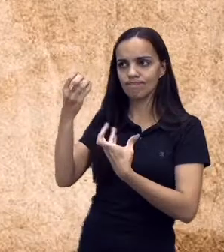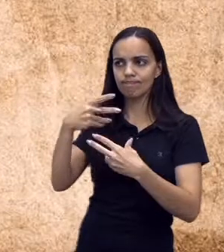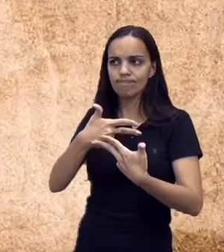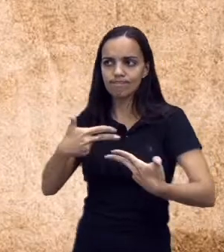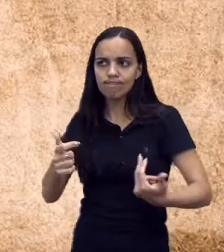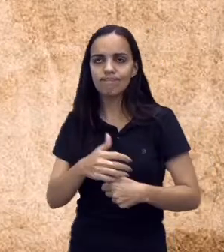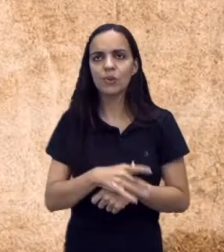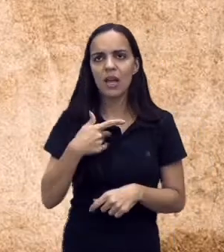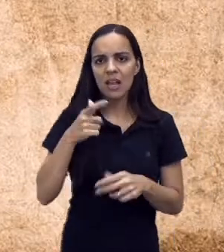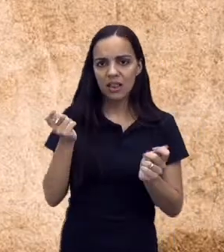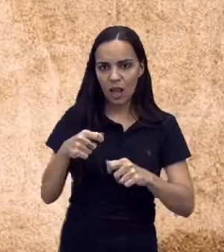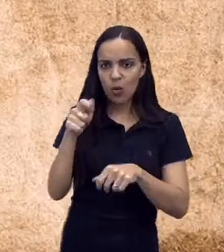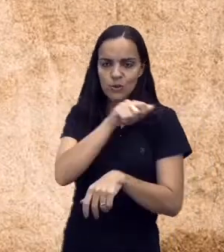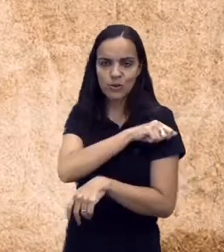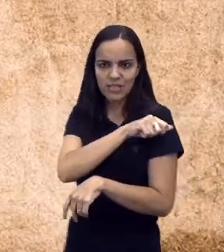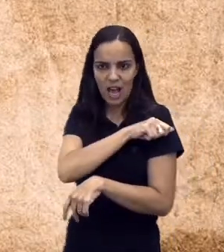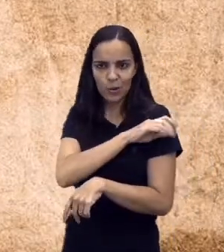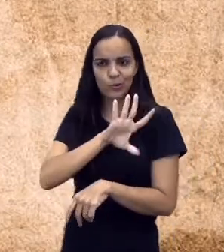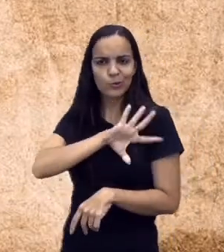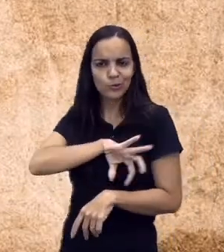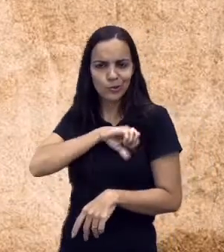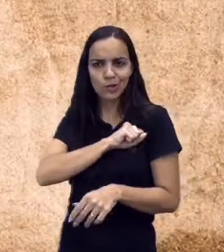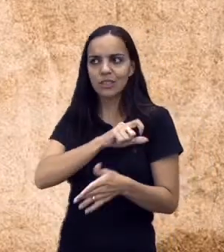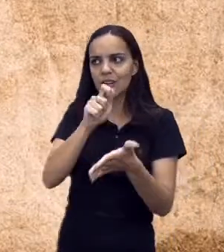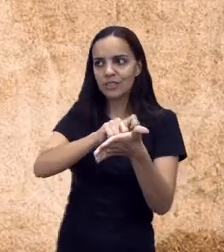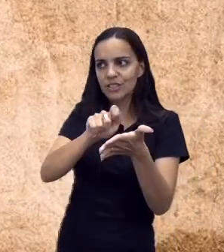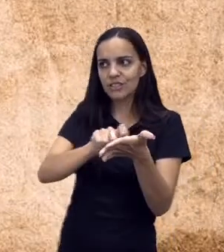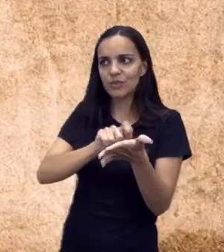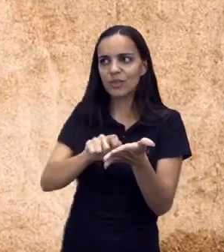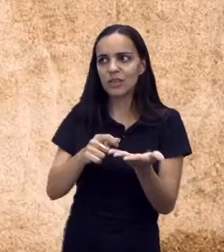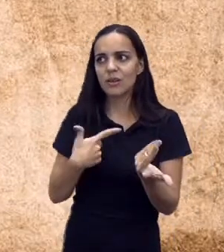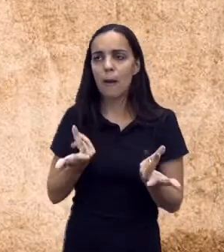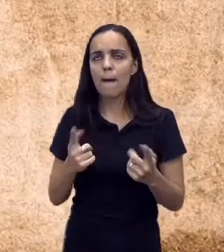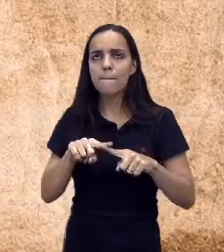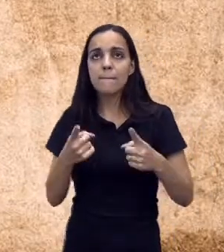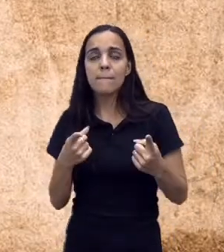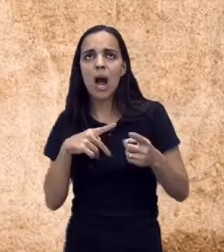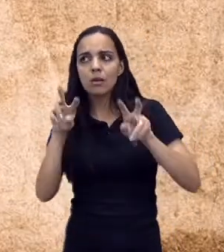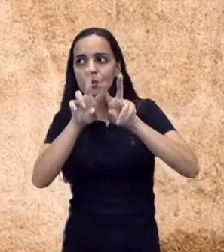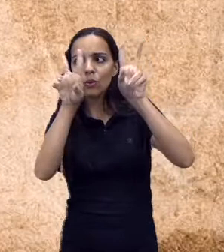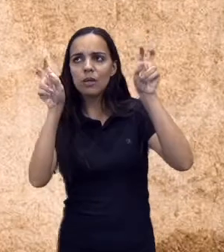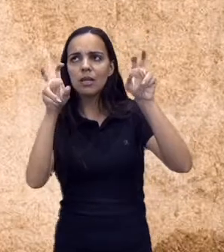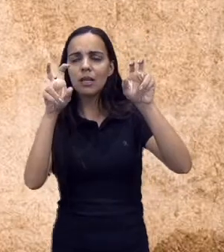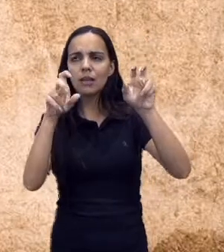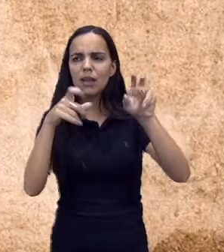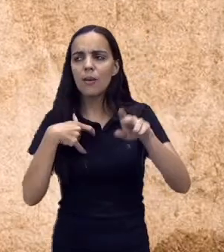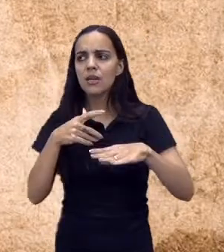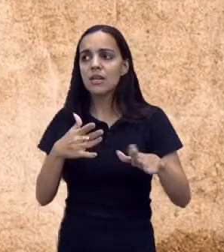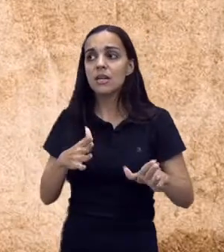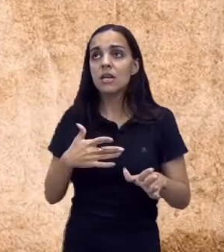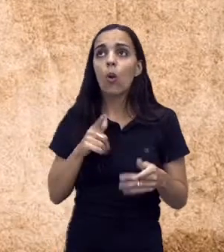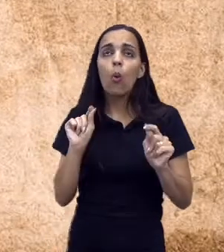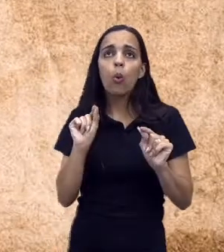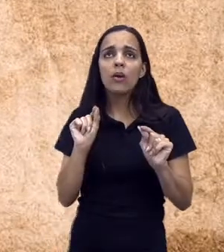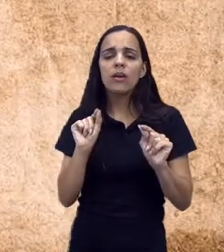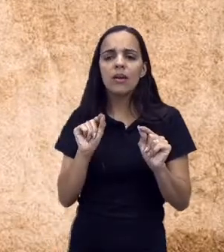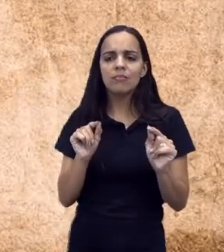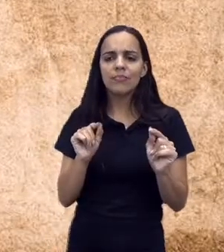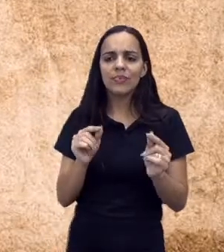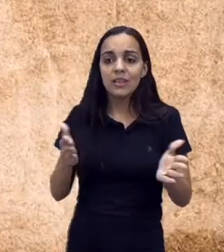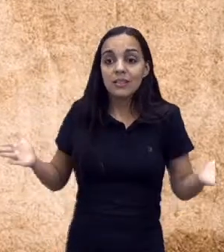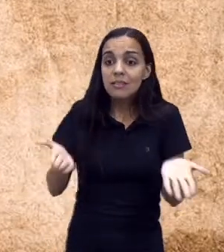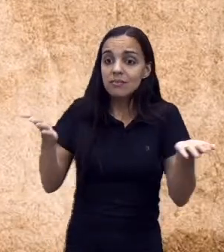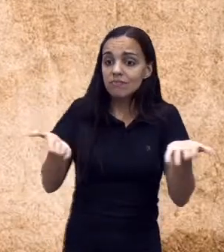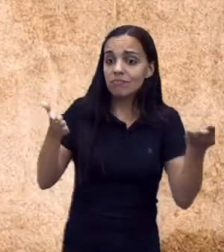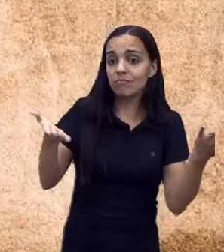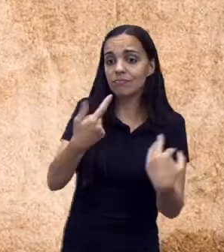escreverem sobre isso? Uma carta aberta. E esse tema propiciou os alunos se aprimorarem através do